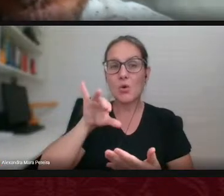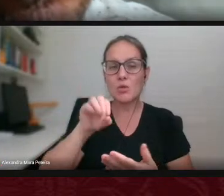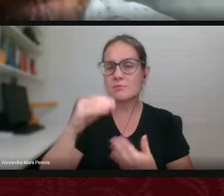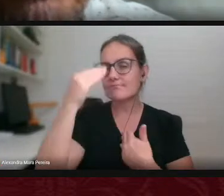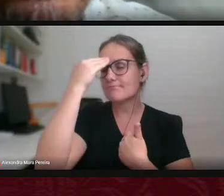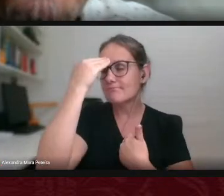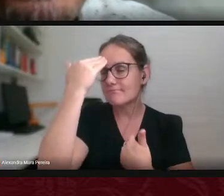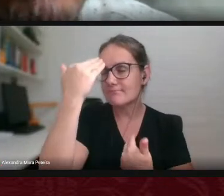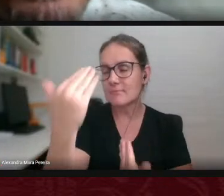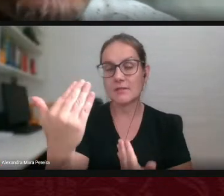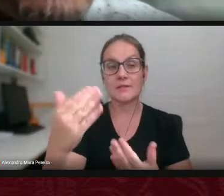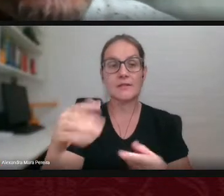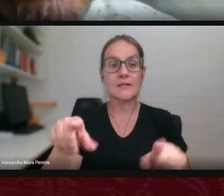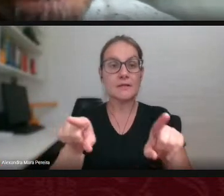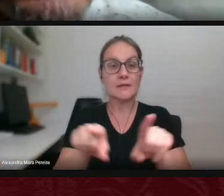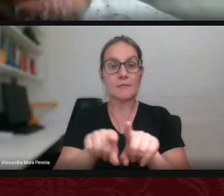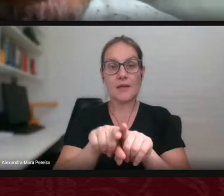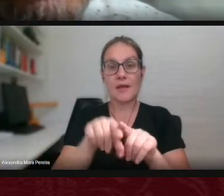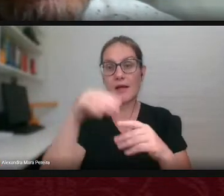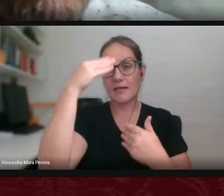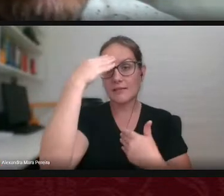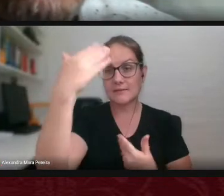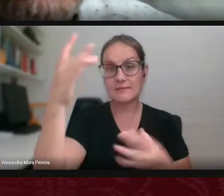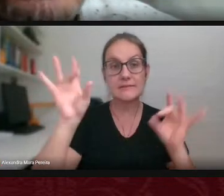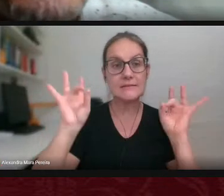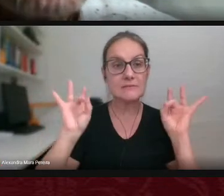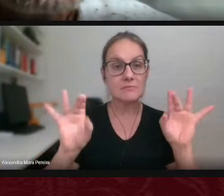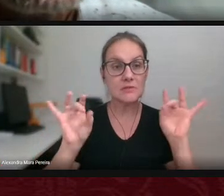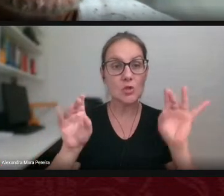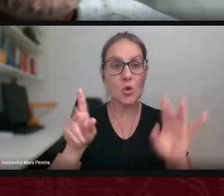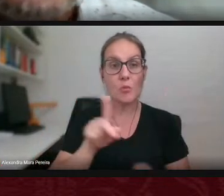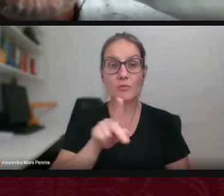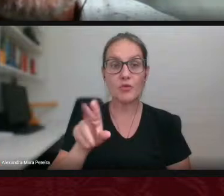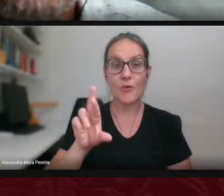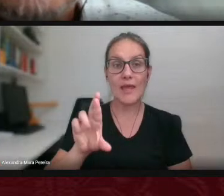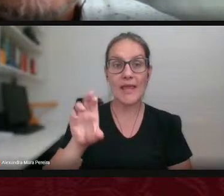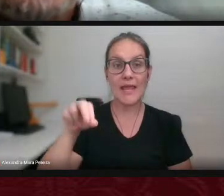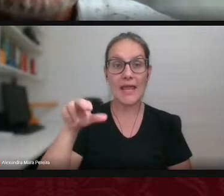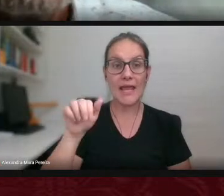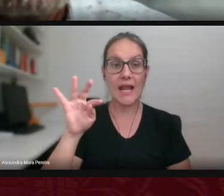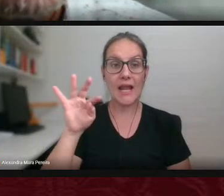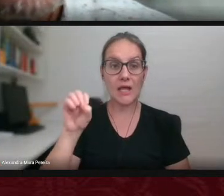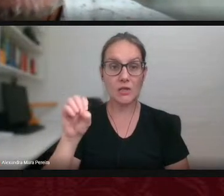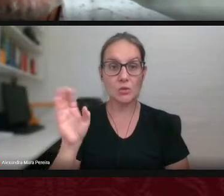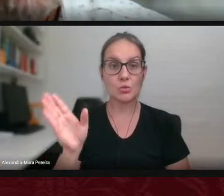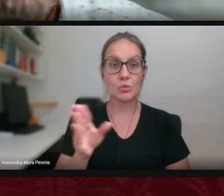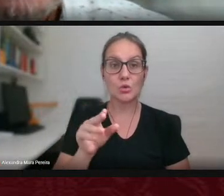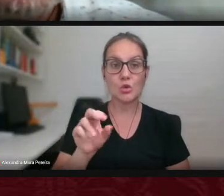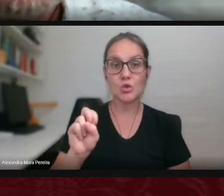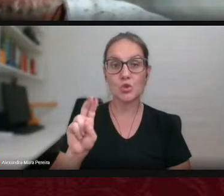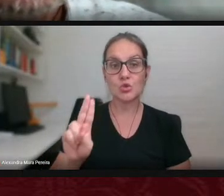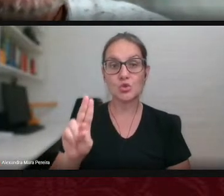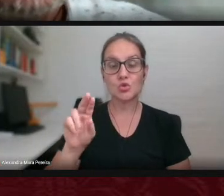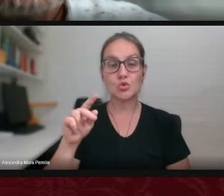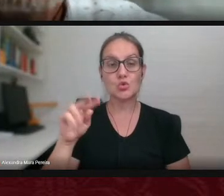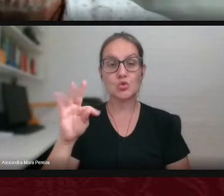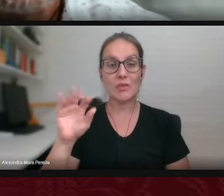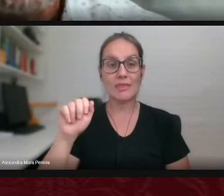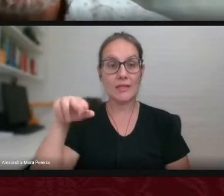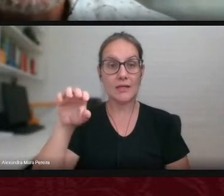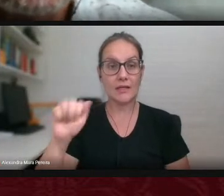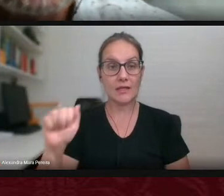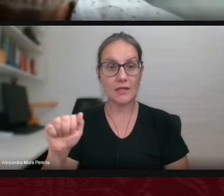eu quero agradecer também especialmente o professor Renato Sutana que é da faculdade de